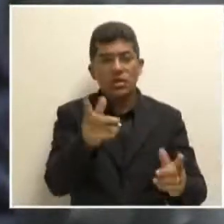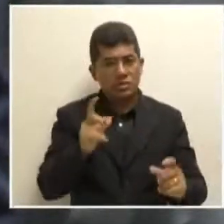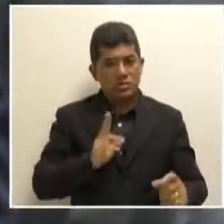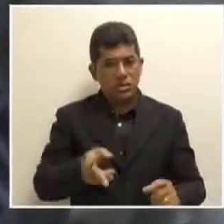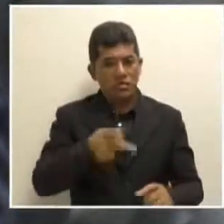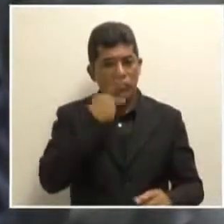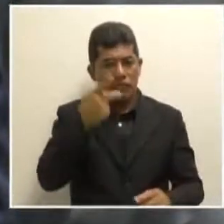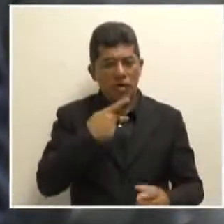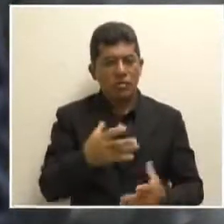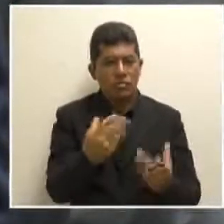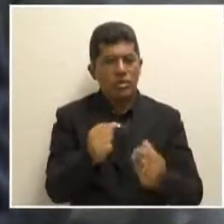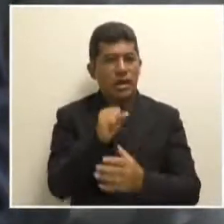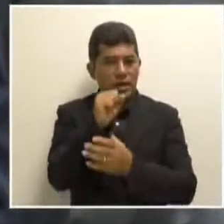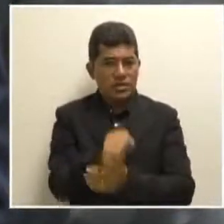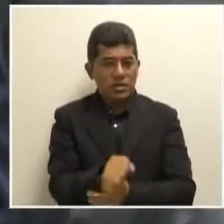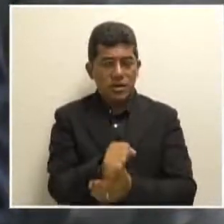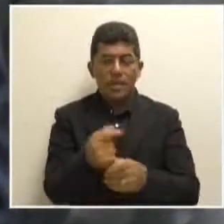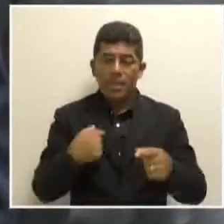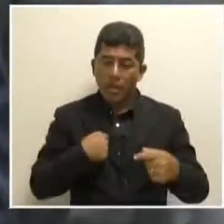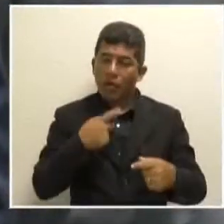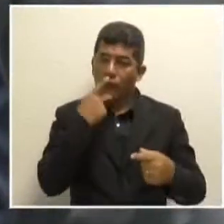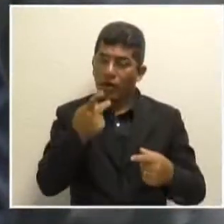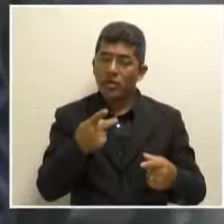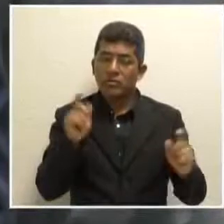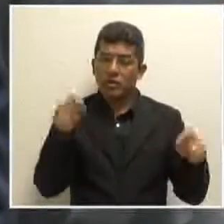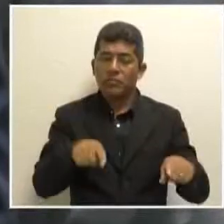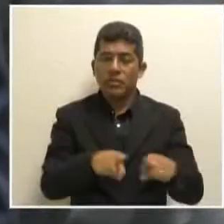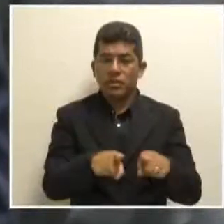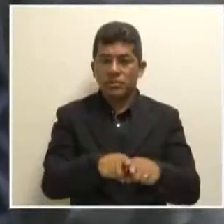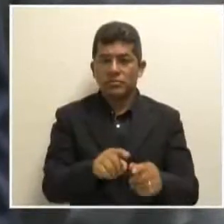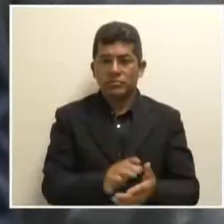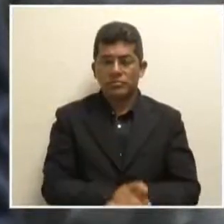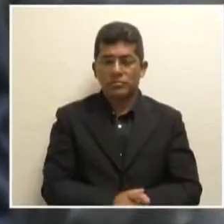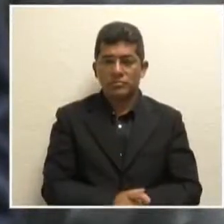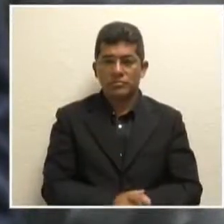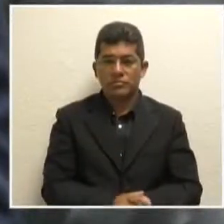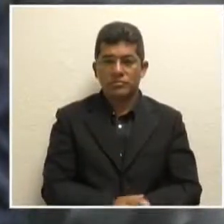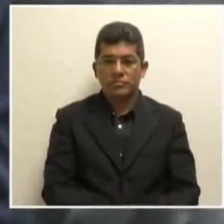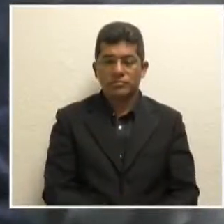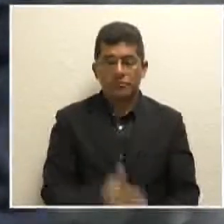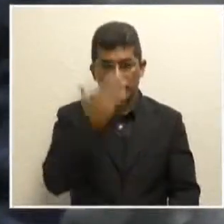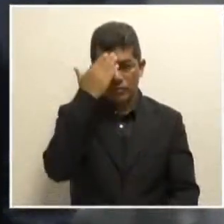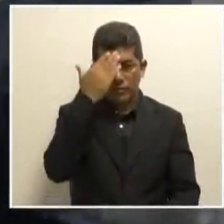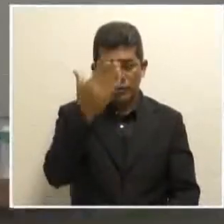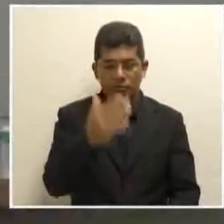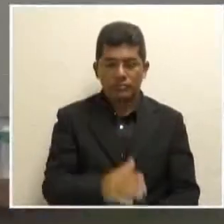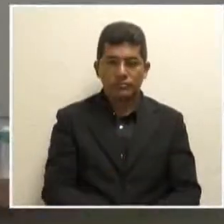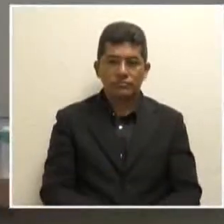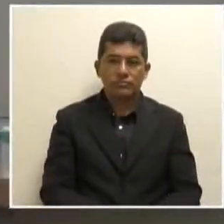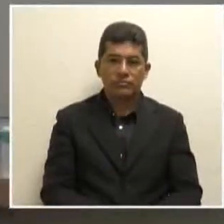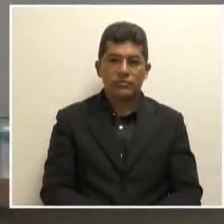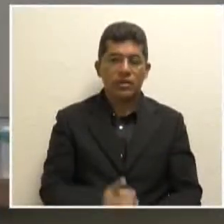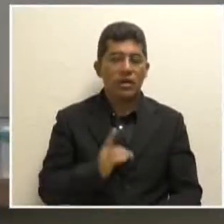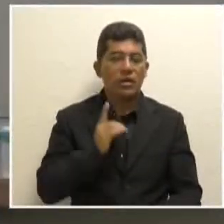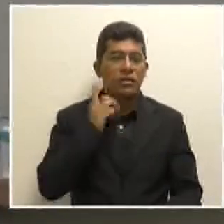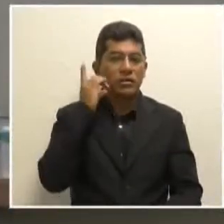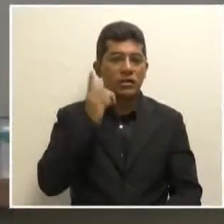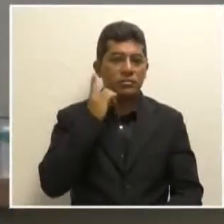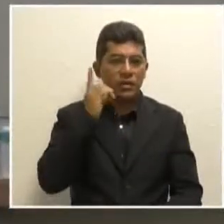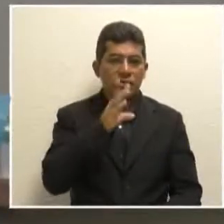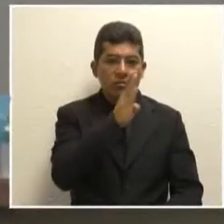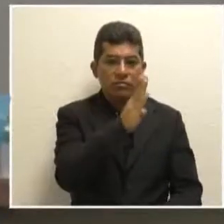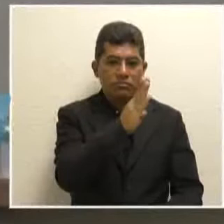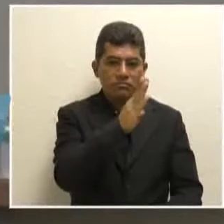ocupa a tribuna com muita firmeza e convicção dos temas abordados por vossa excelência muito obrigado deputado Belão colhe a sua parte e